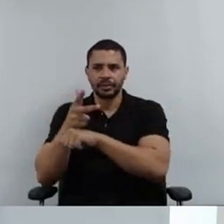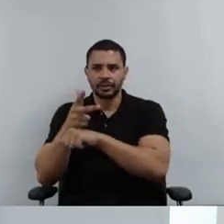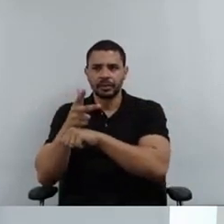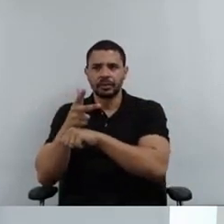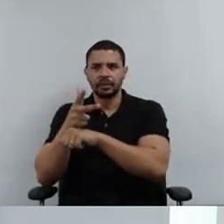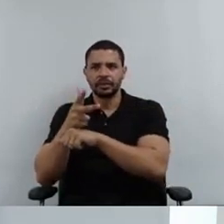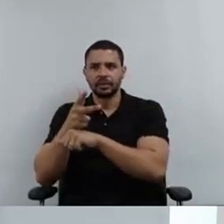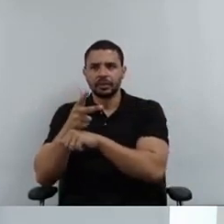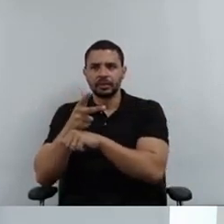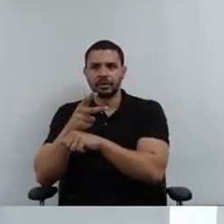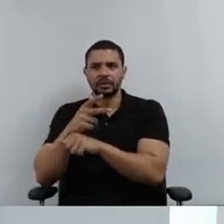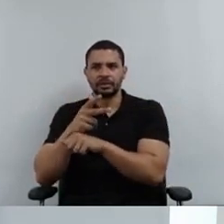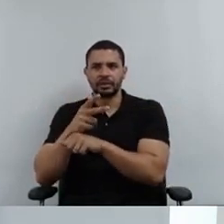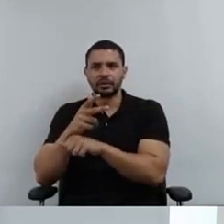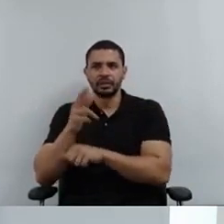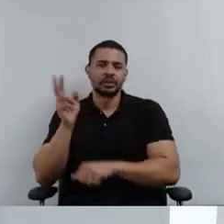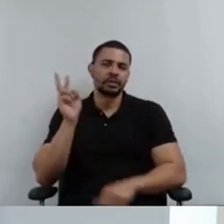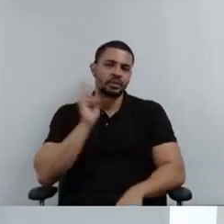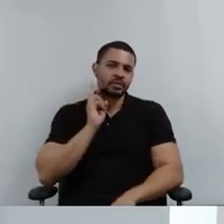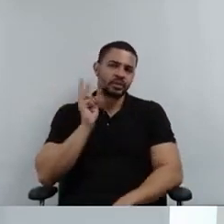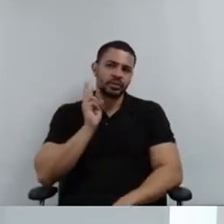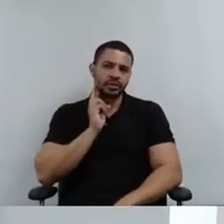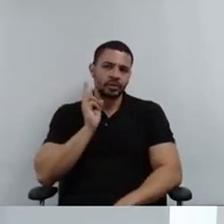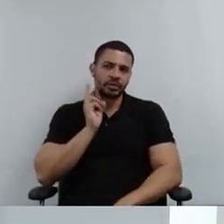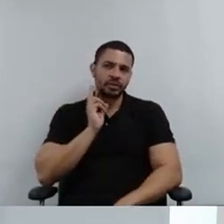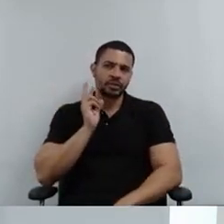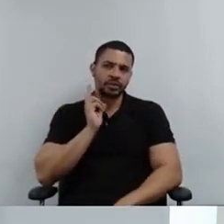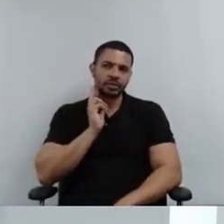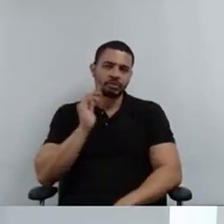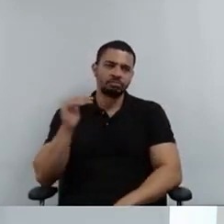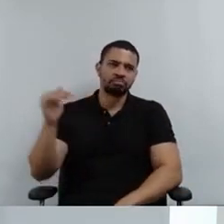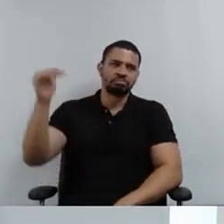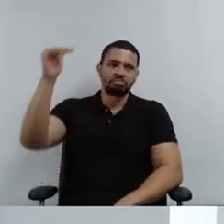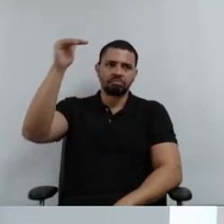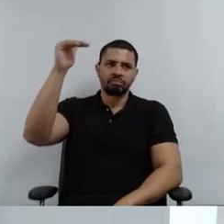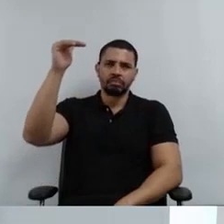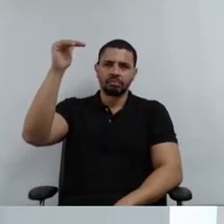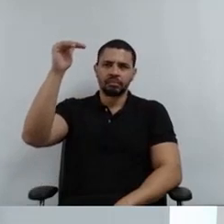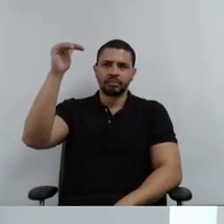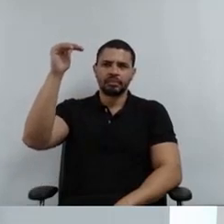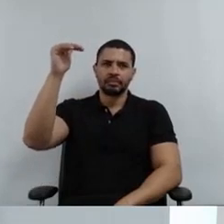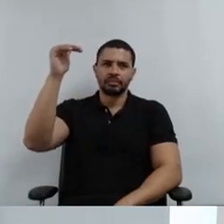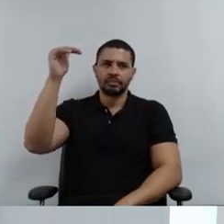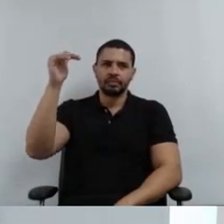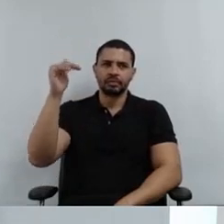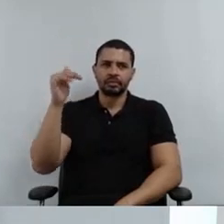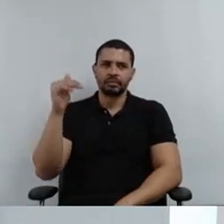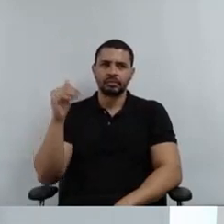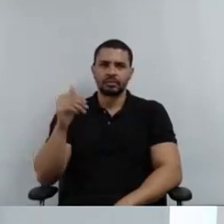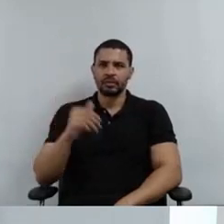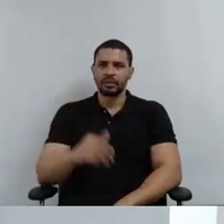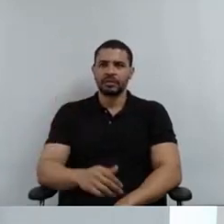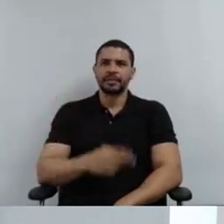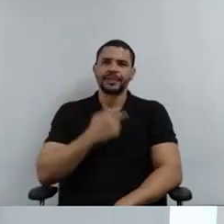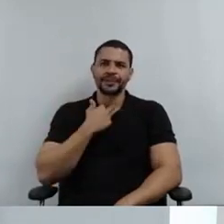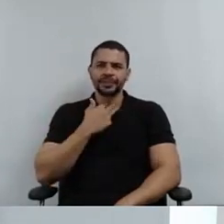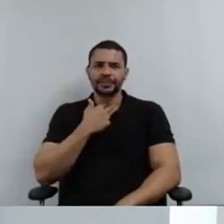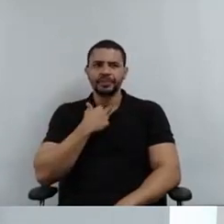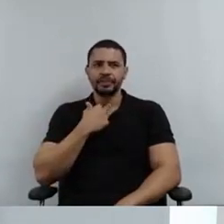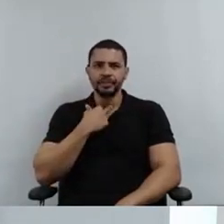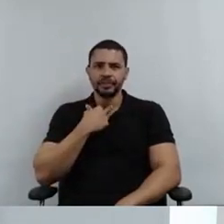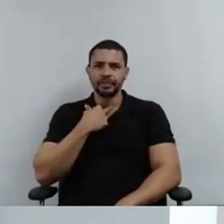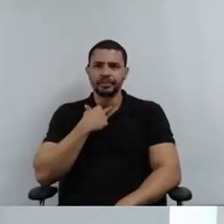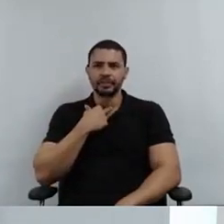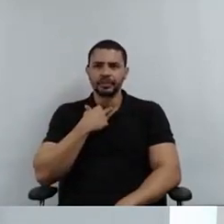para mostrar para o Estado, porque eu acho que é o único jeito, que essas pessoas não podem ficar tendo